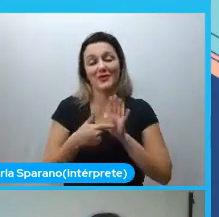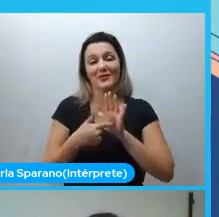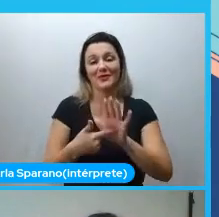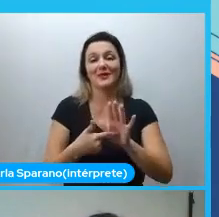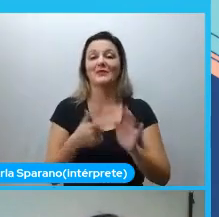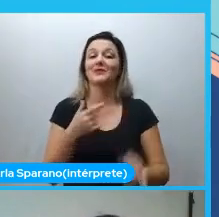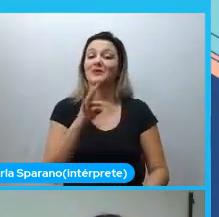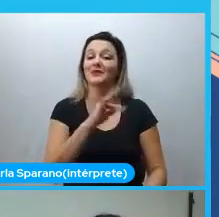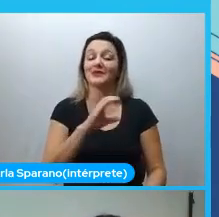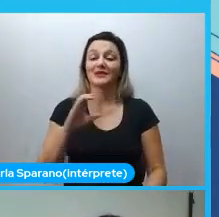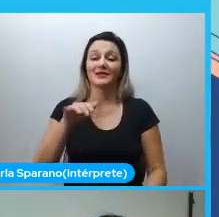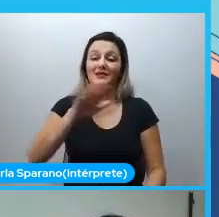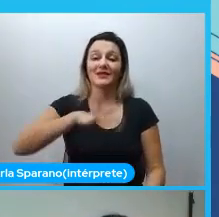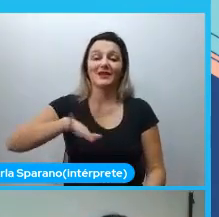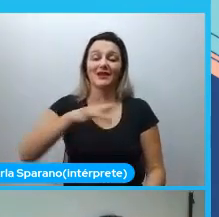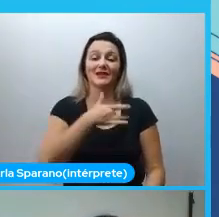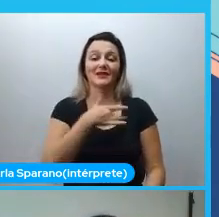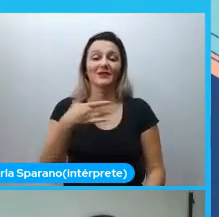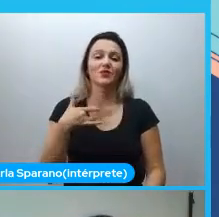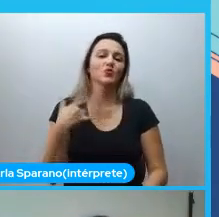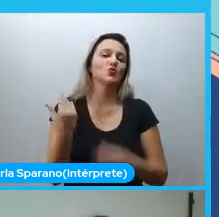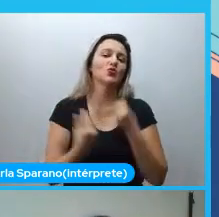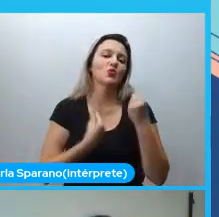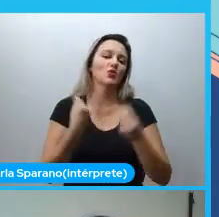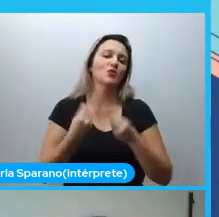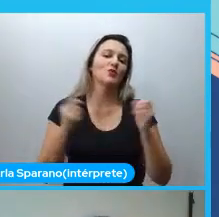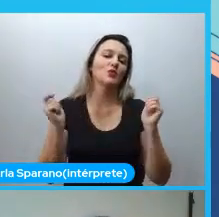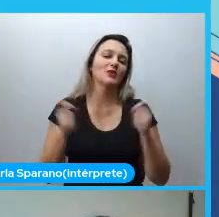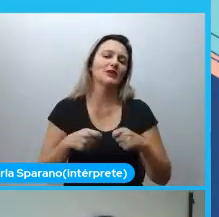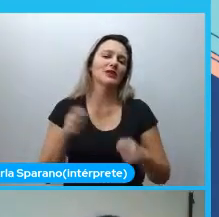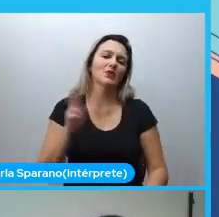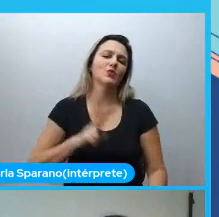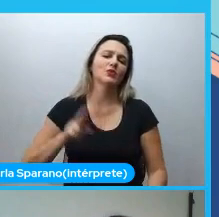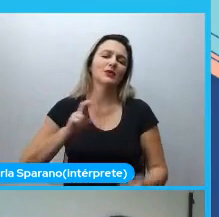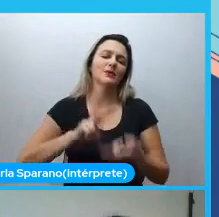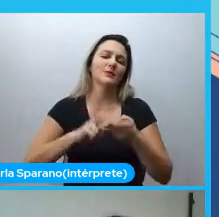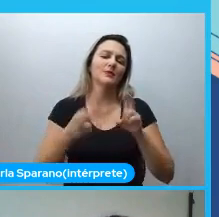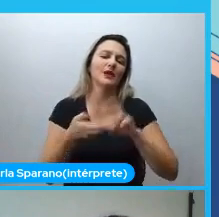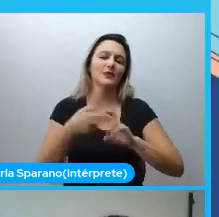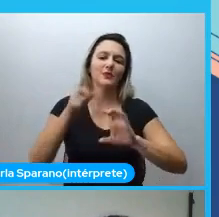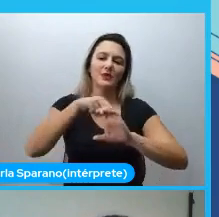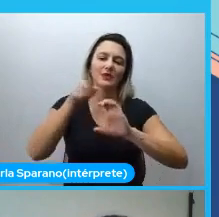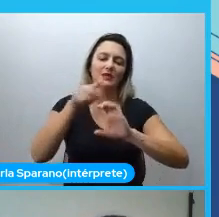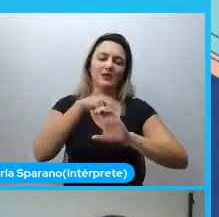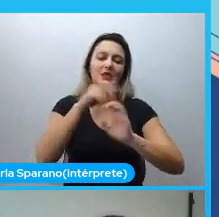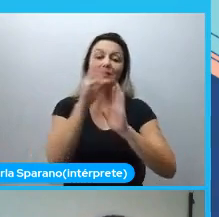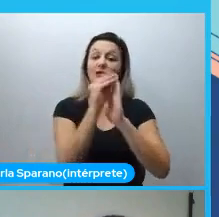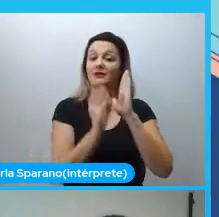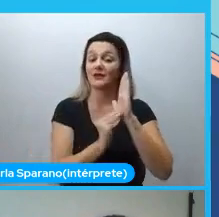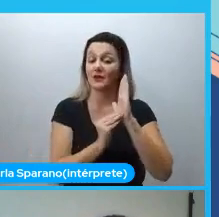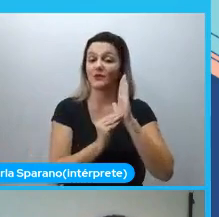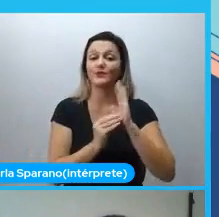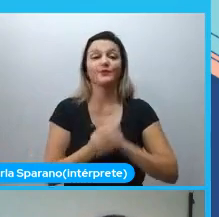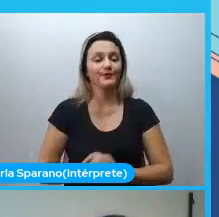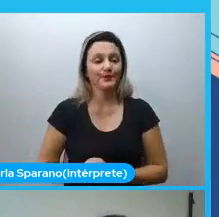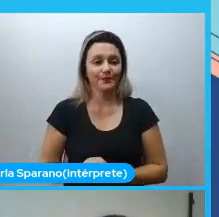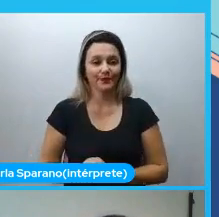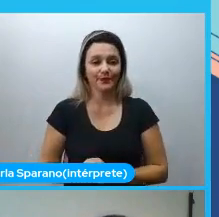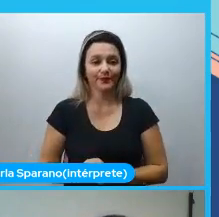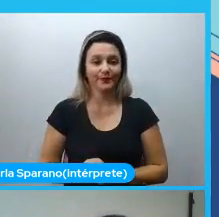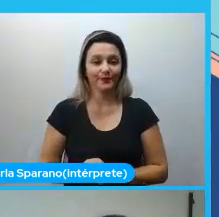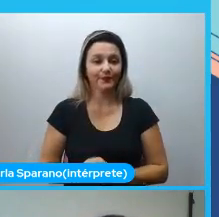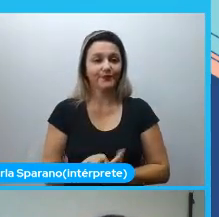em saúde. Como eu poderia ter usado o Paito e ciência de dados? Como ela falou antes,